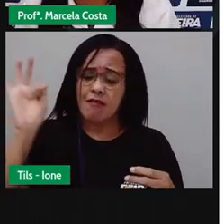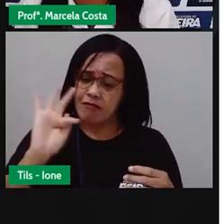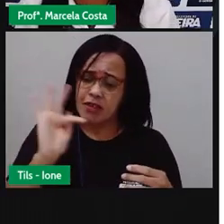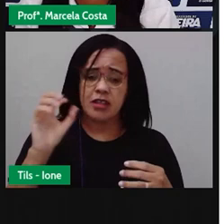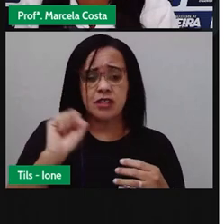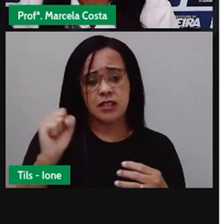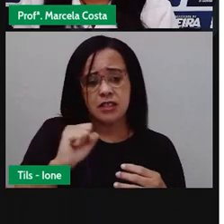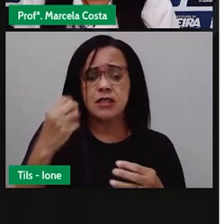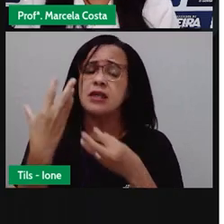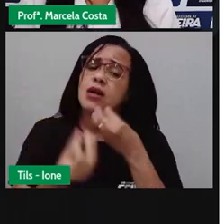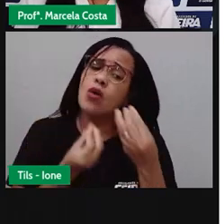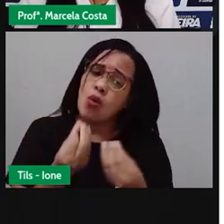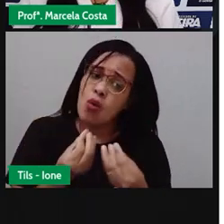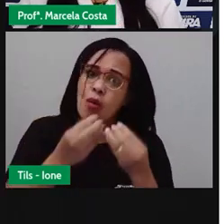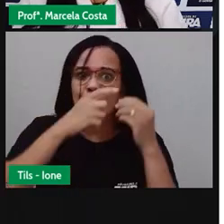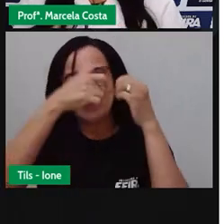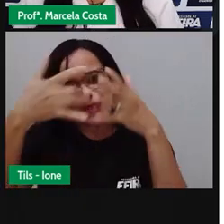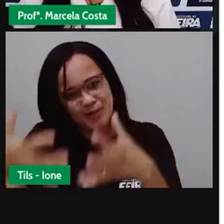Nordeste.